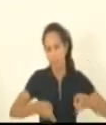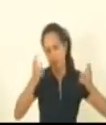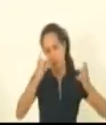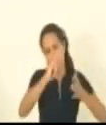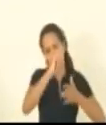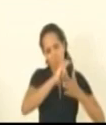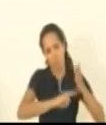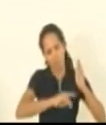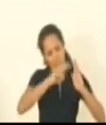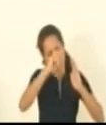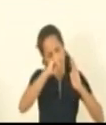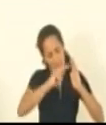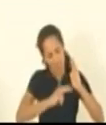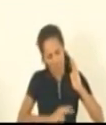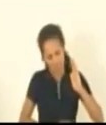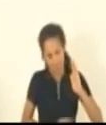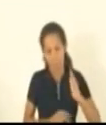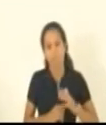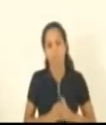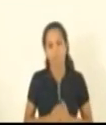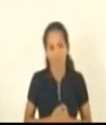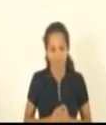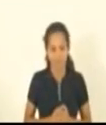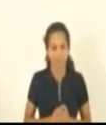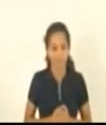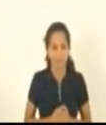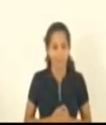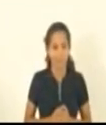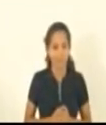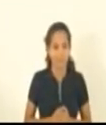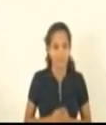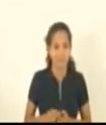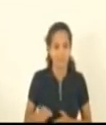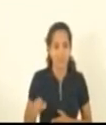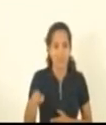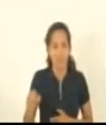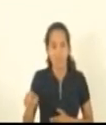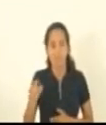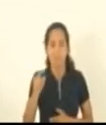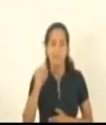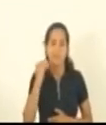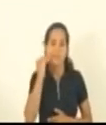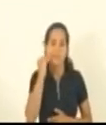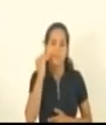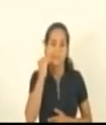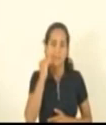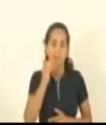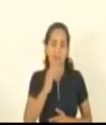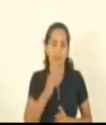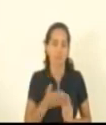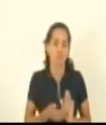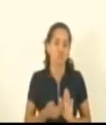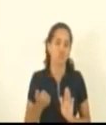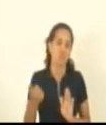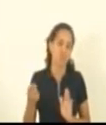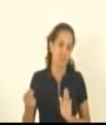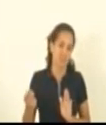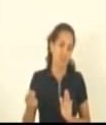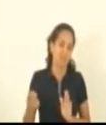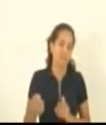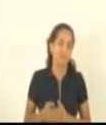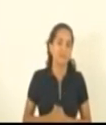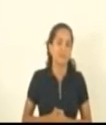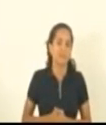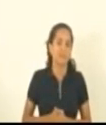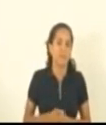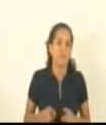tal a facilidade que eles vão querer achar dentro da Assembleia Desativa em decorrência disso de